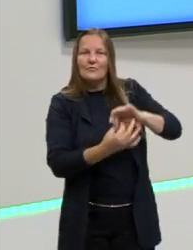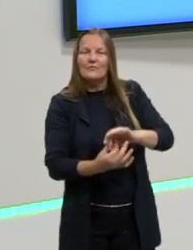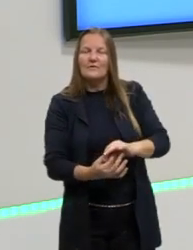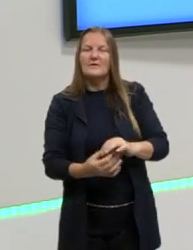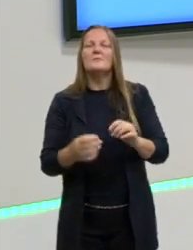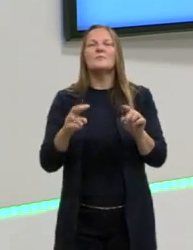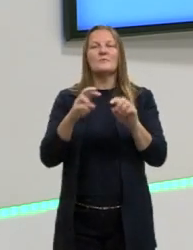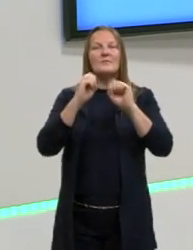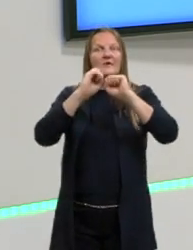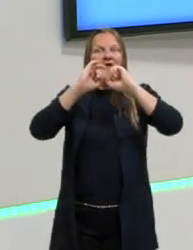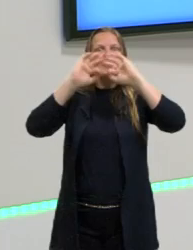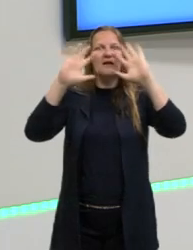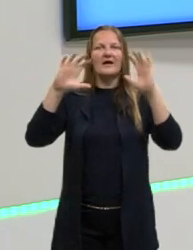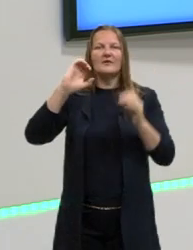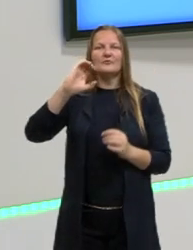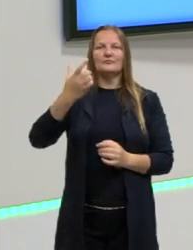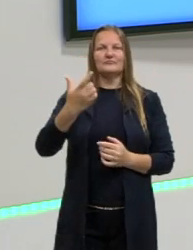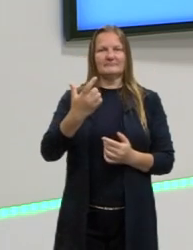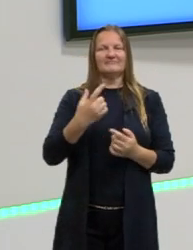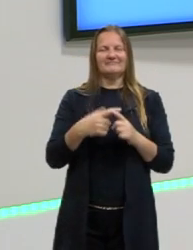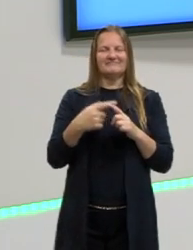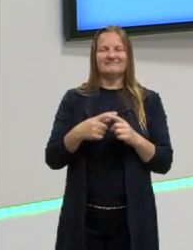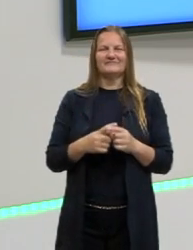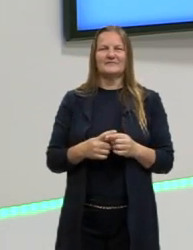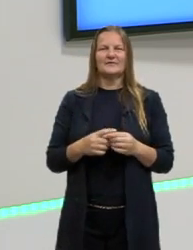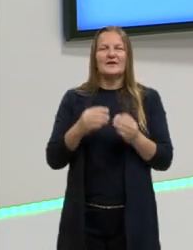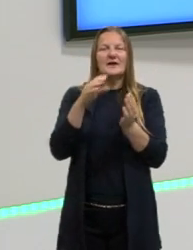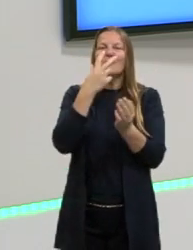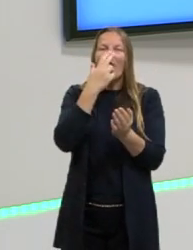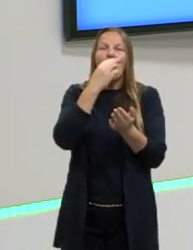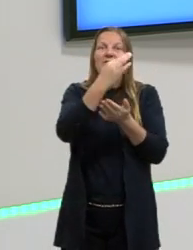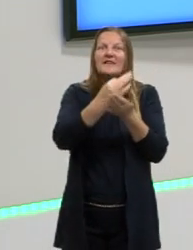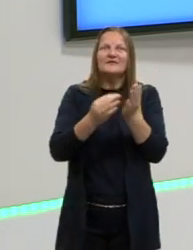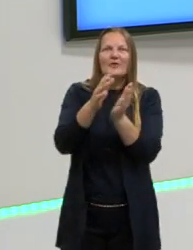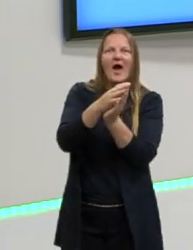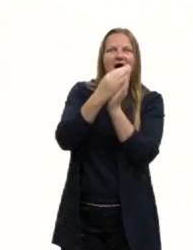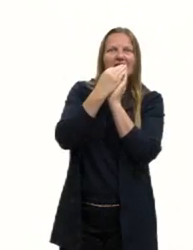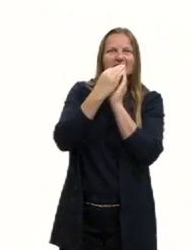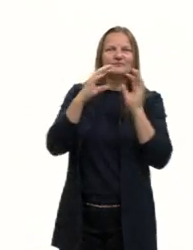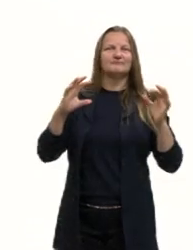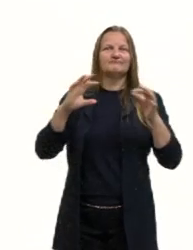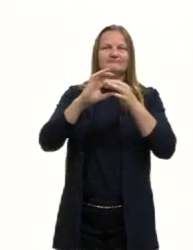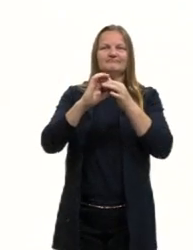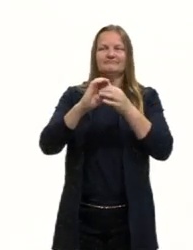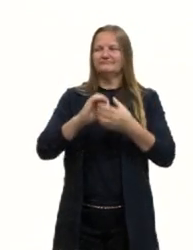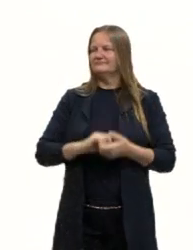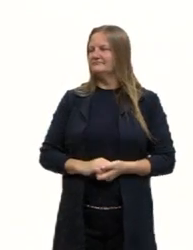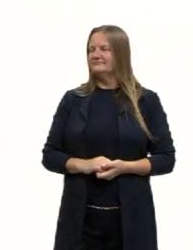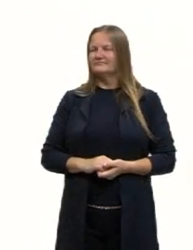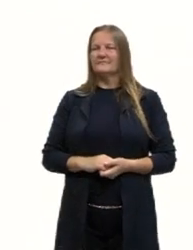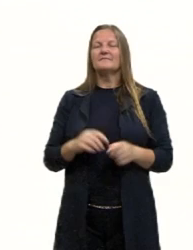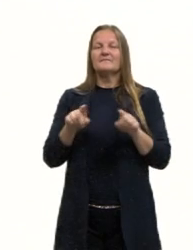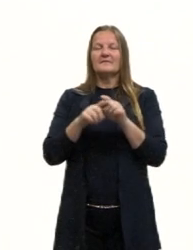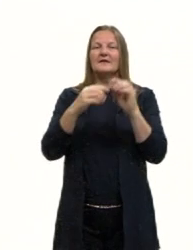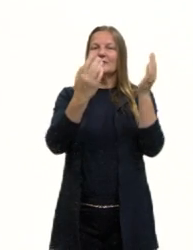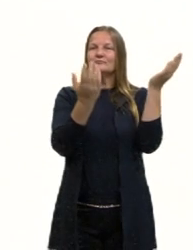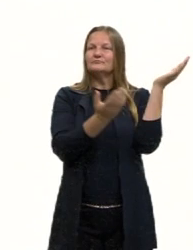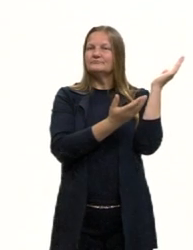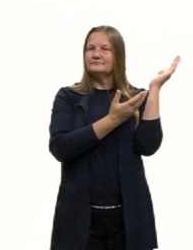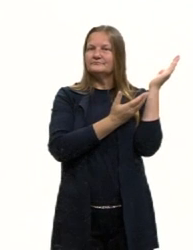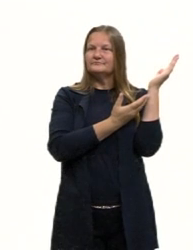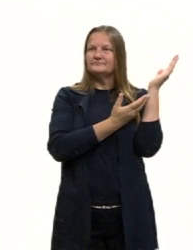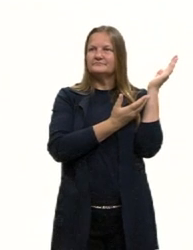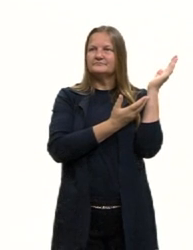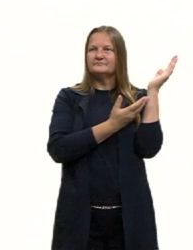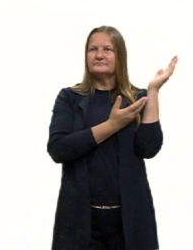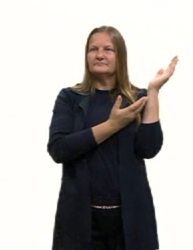No meu texto de redação nota mil, no meu texto sanduíche. Muito bem. Então, aqui na nossa tela agora, para que a